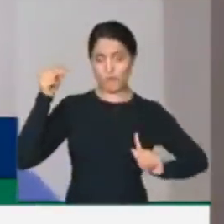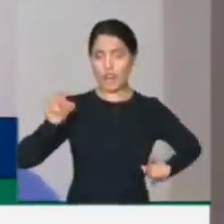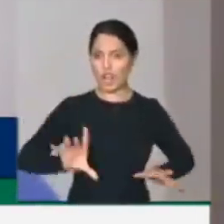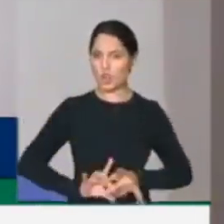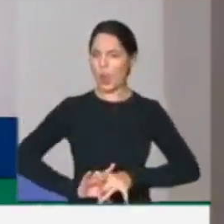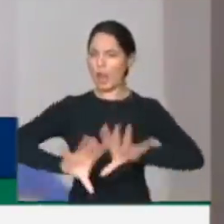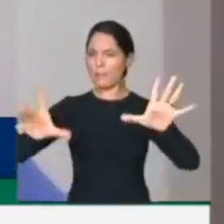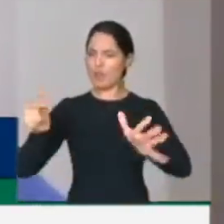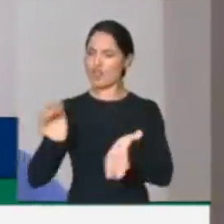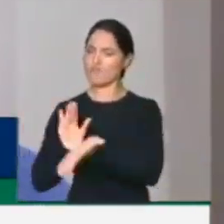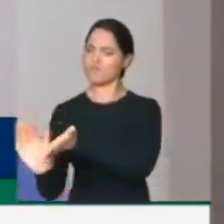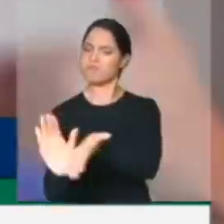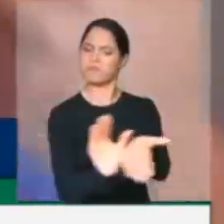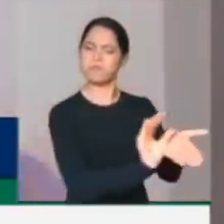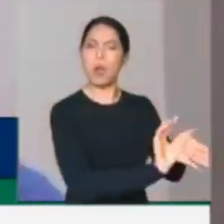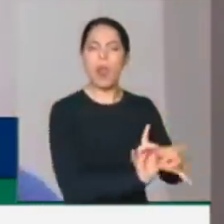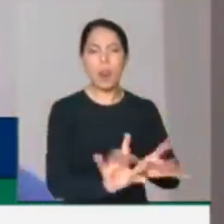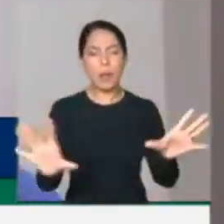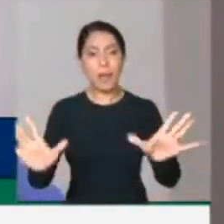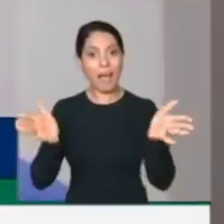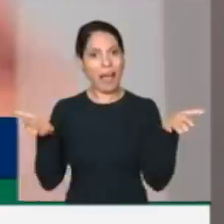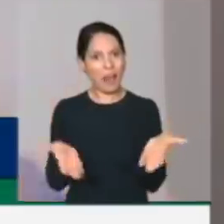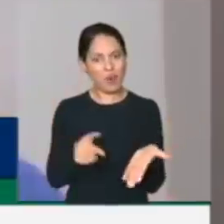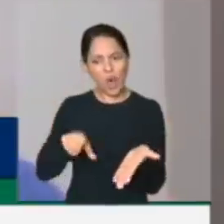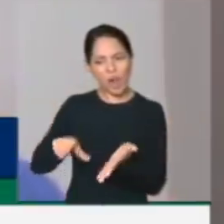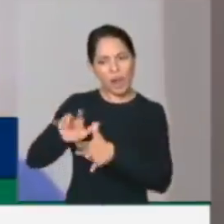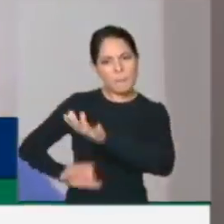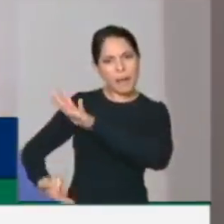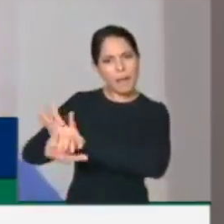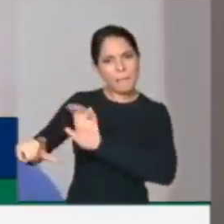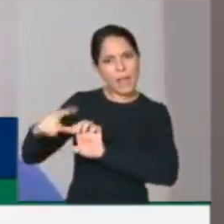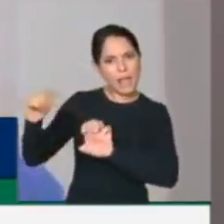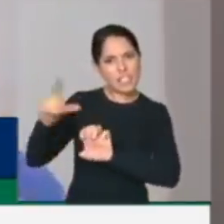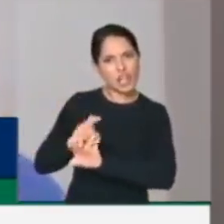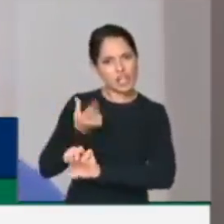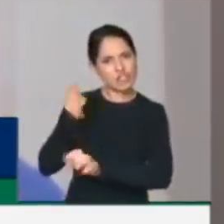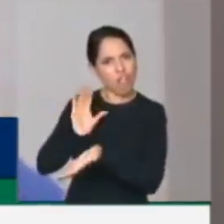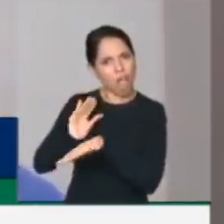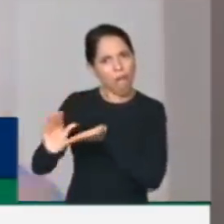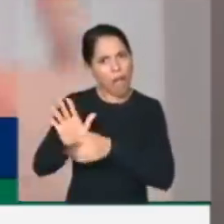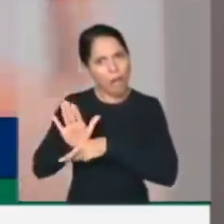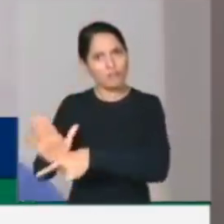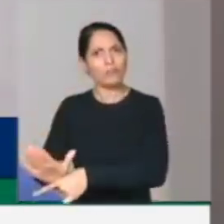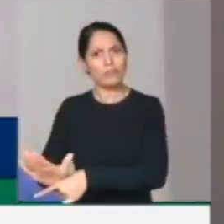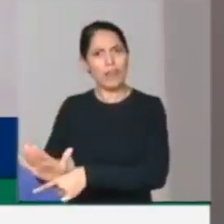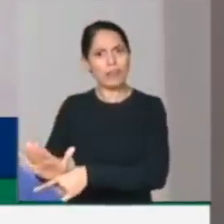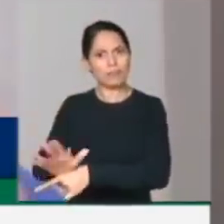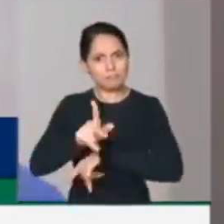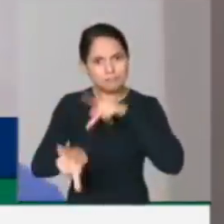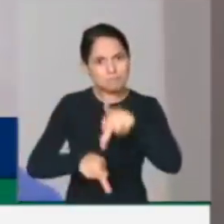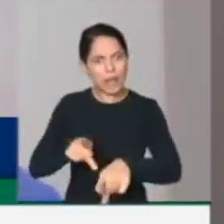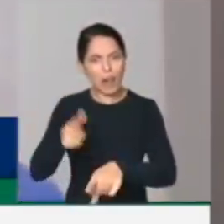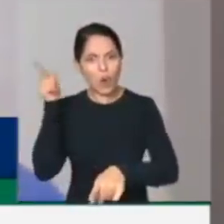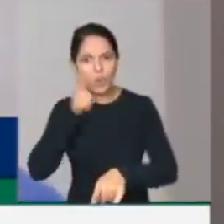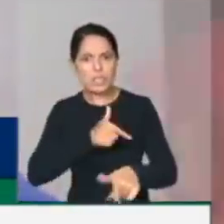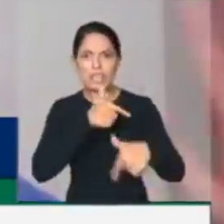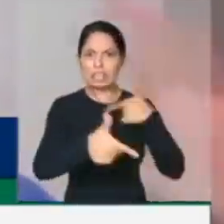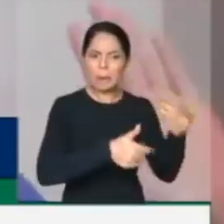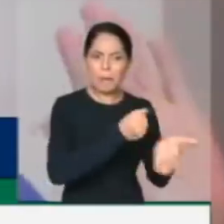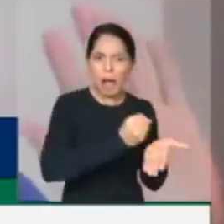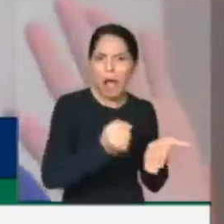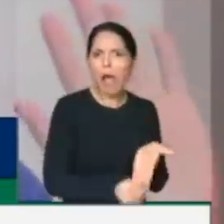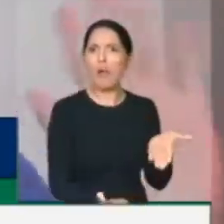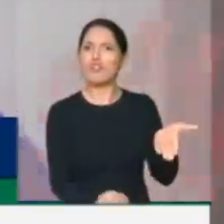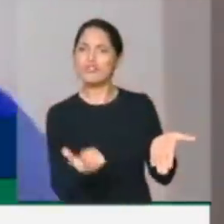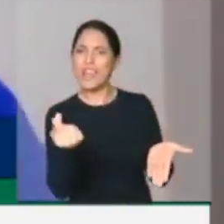abre para todo mundo. Agora, na hora de desonerar a folha, de abrir esse mesmo cofre público para o empregador, para o trabalhador, para gerar emprego e para gerar renda,